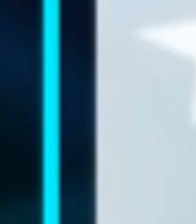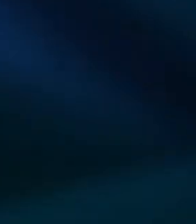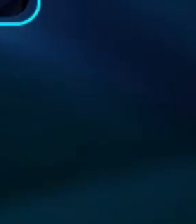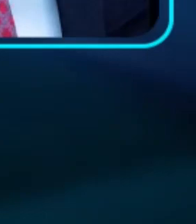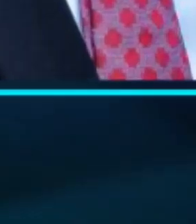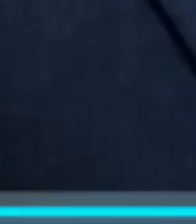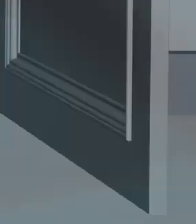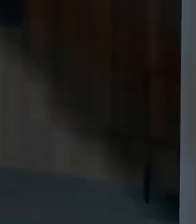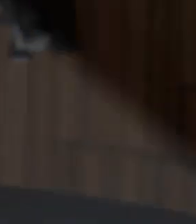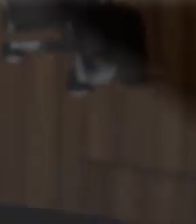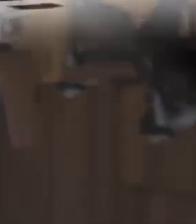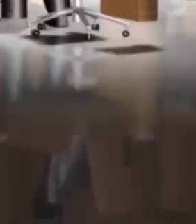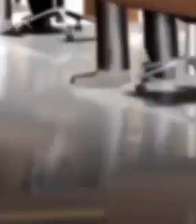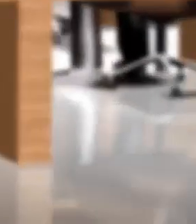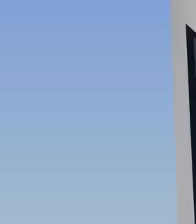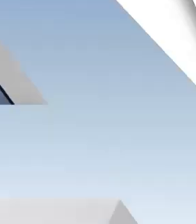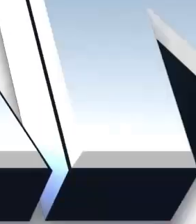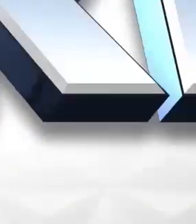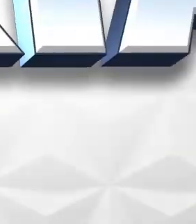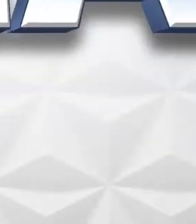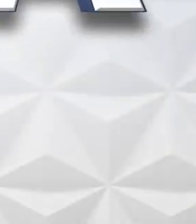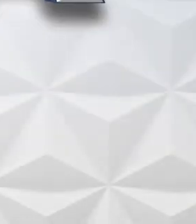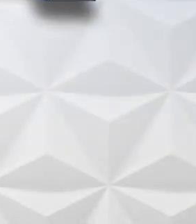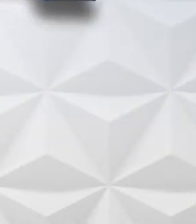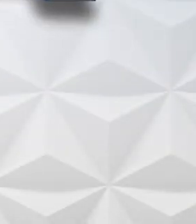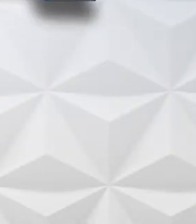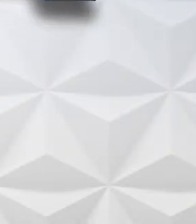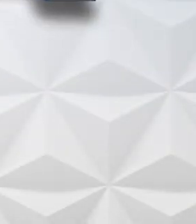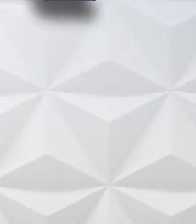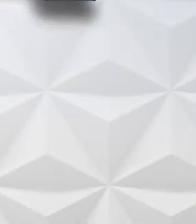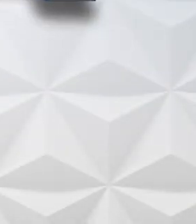A CIDADE NO BRASIL